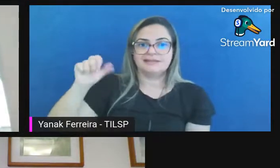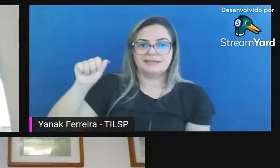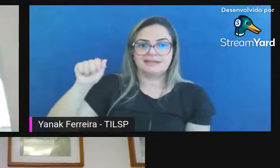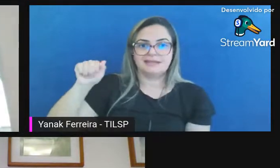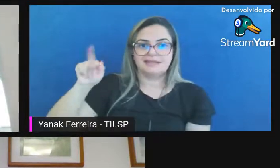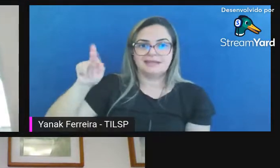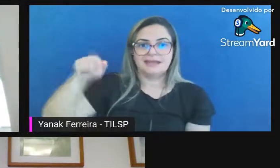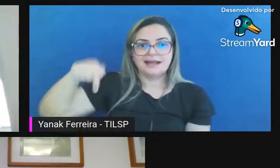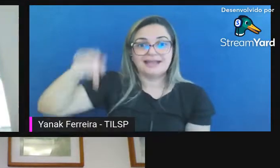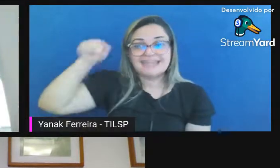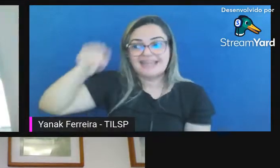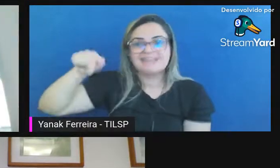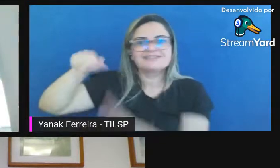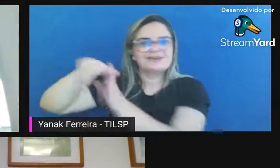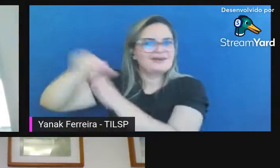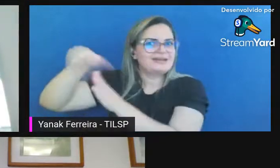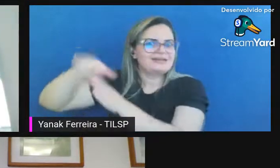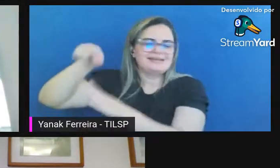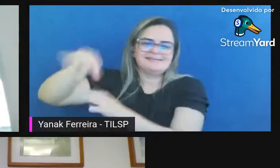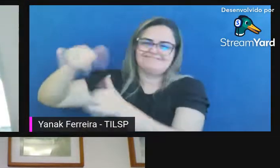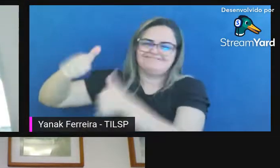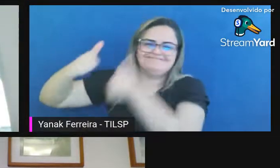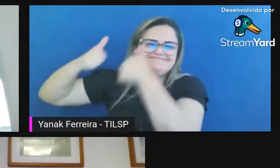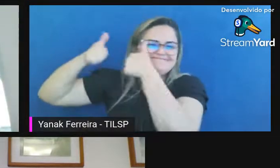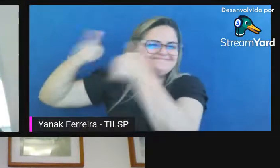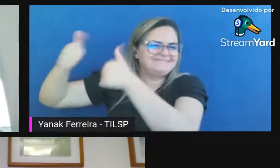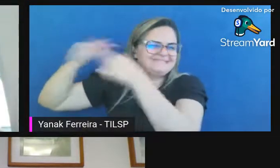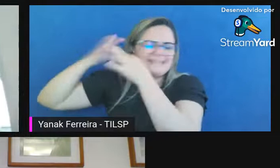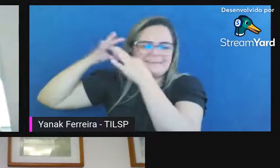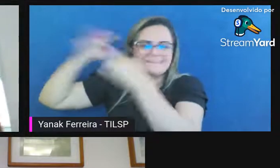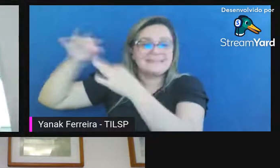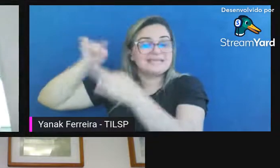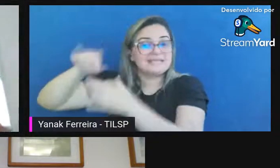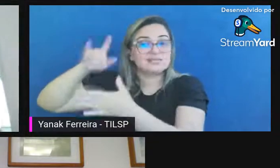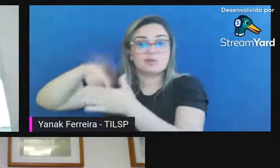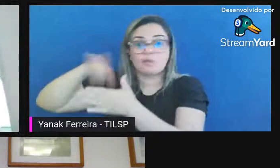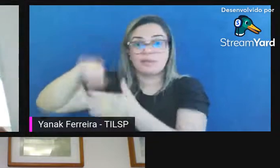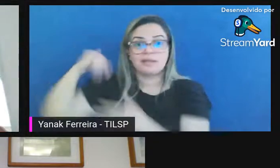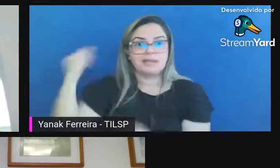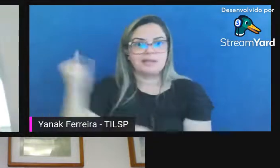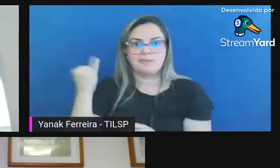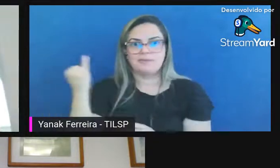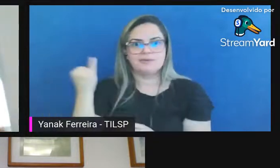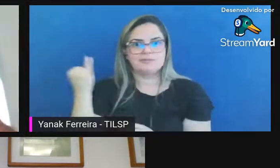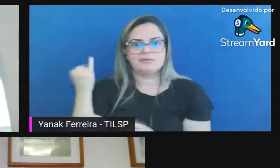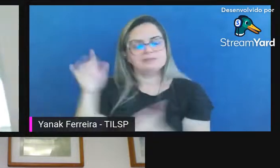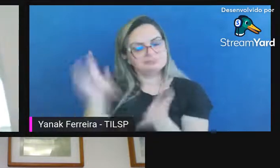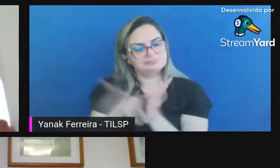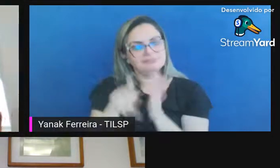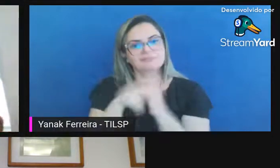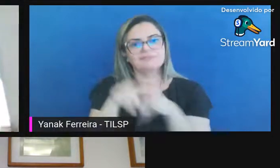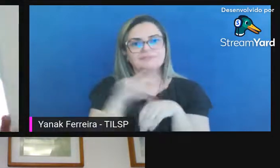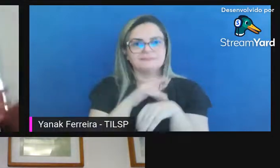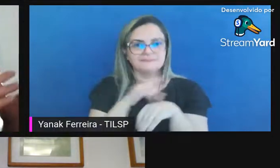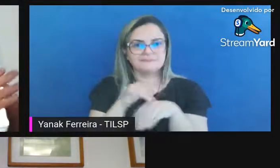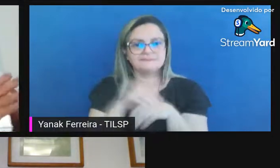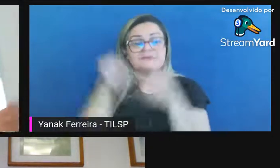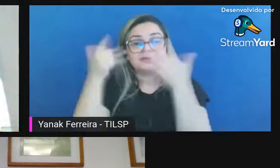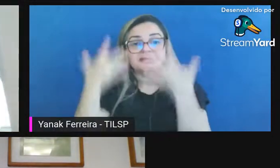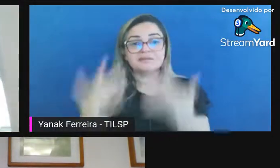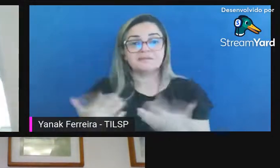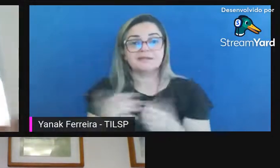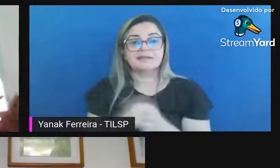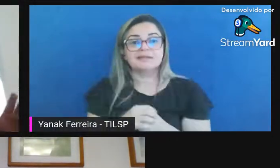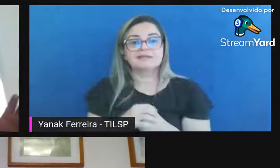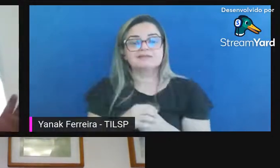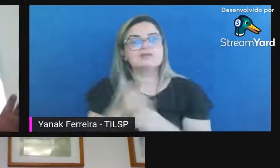é magnífica este documento é importantíssimo para a digitalização dizendo que ademais de